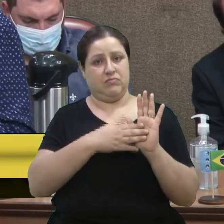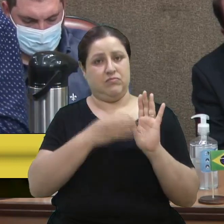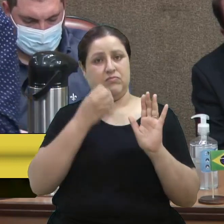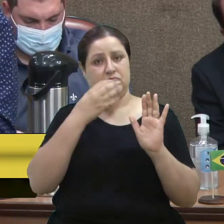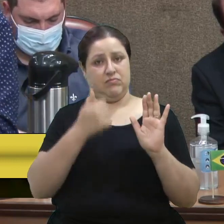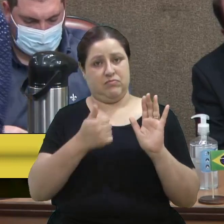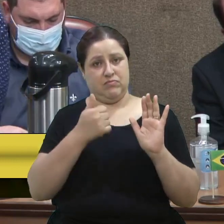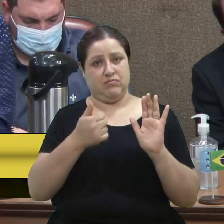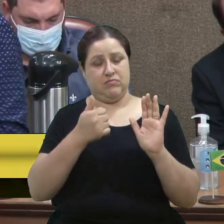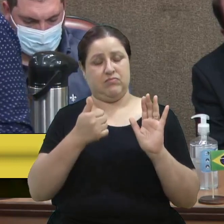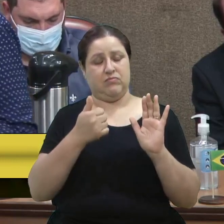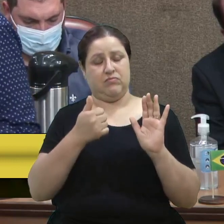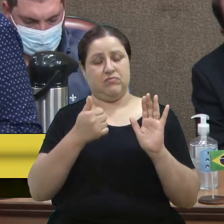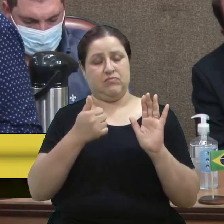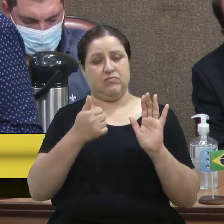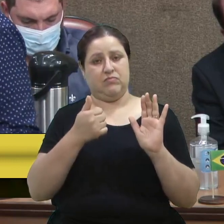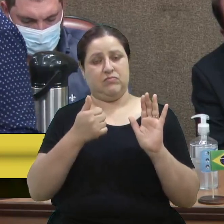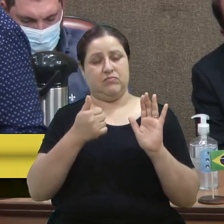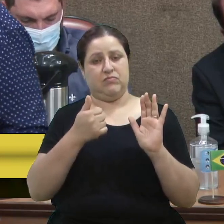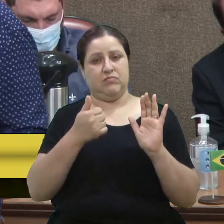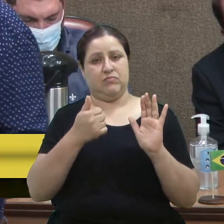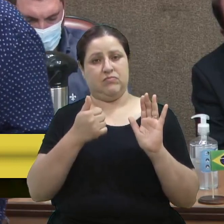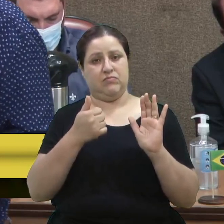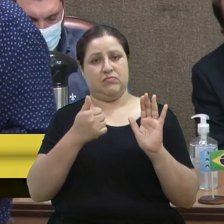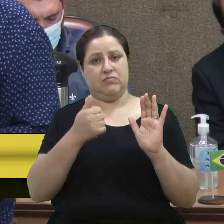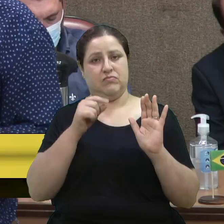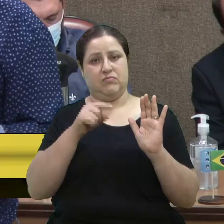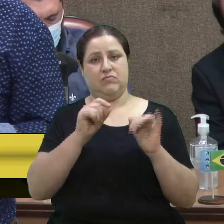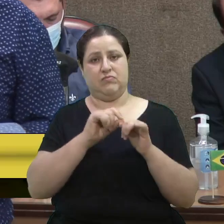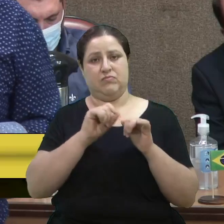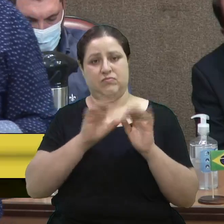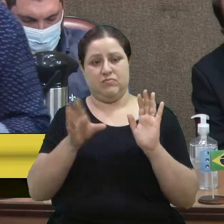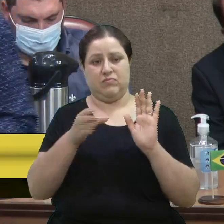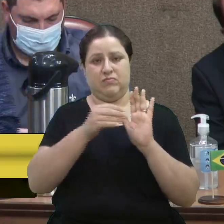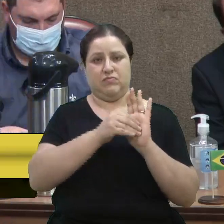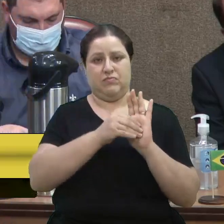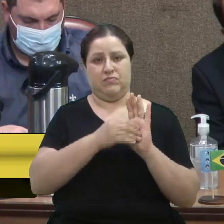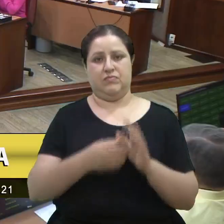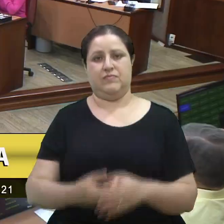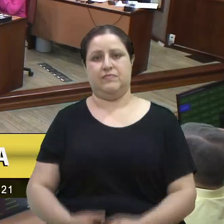dessa proposição que a senhora fez de emenda. Obrigado, senhor presidente.